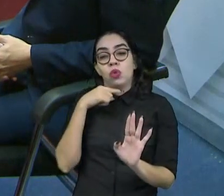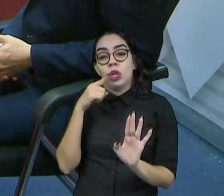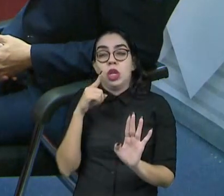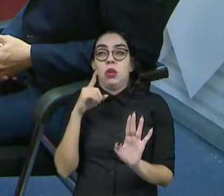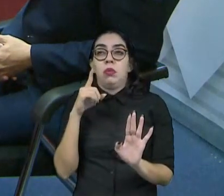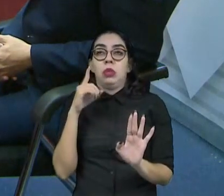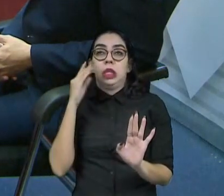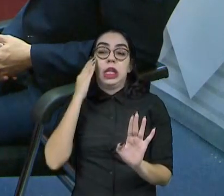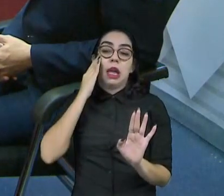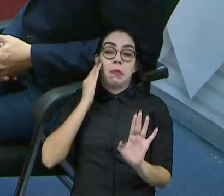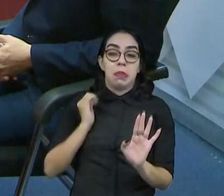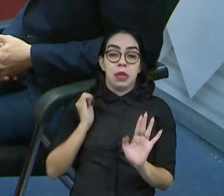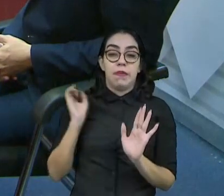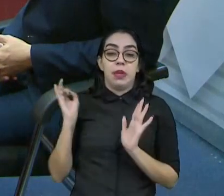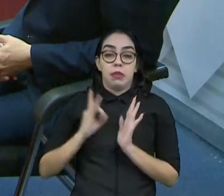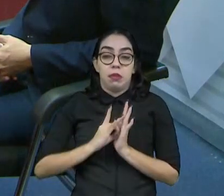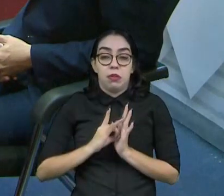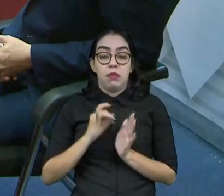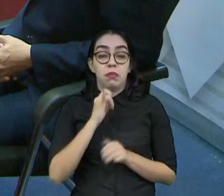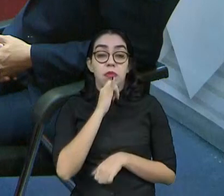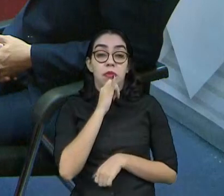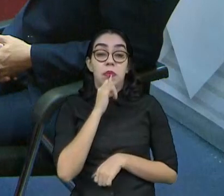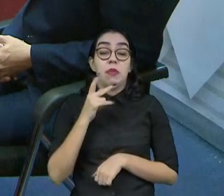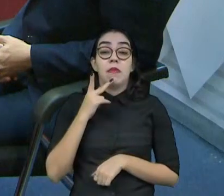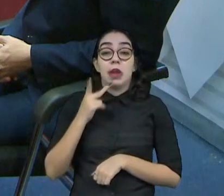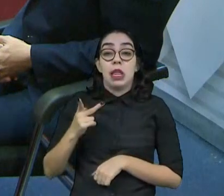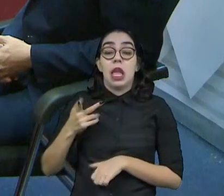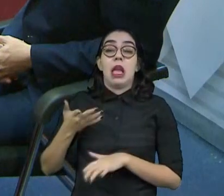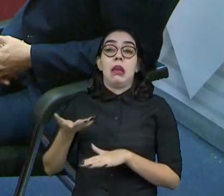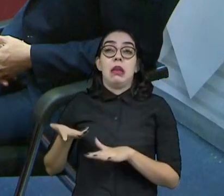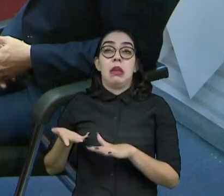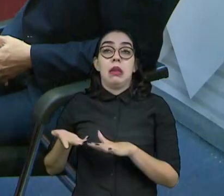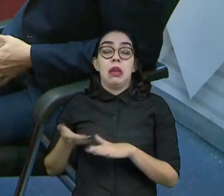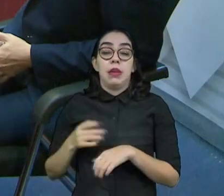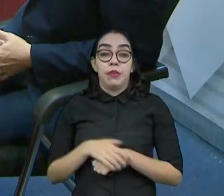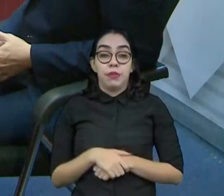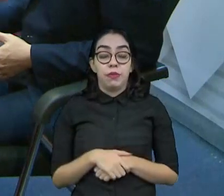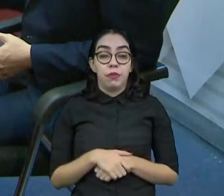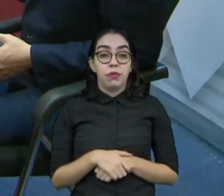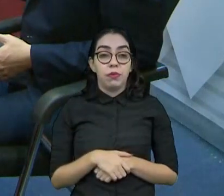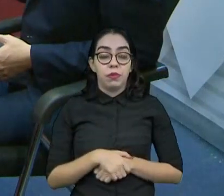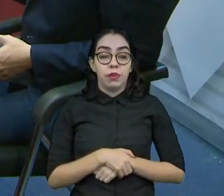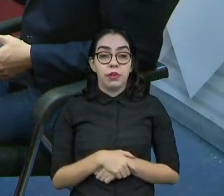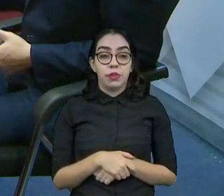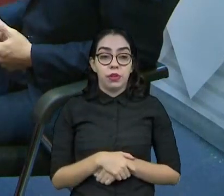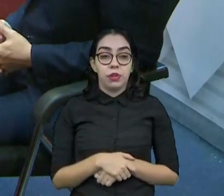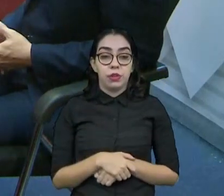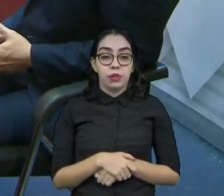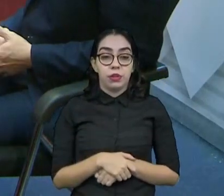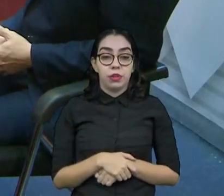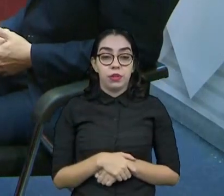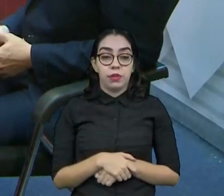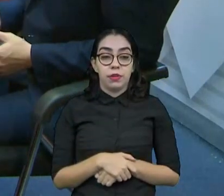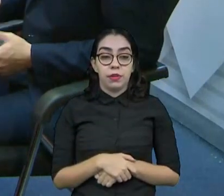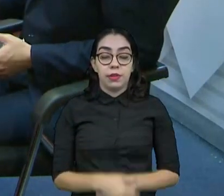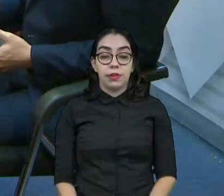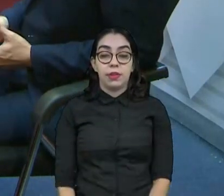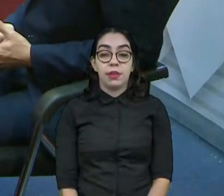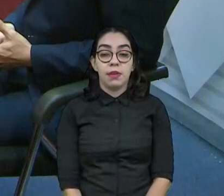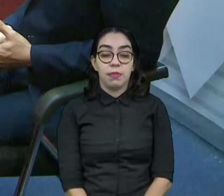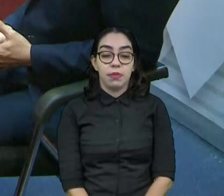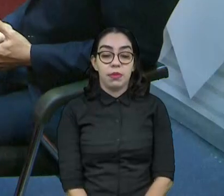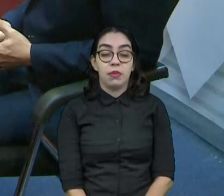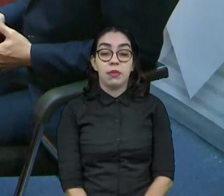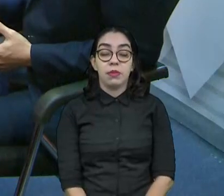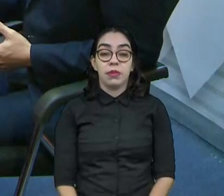é a questão de dizer que o Instituto foi comprado a favor daquele Pois é, mas a partir de que número... Como é que vai... Um dos projetos que está em